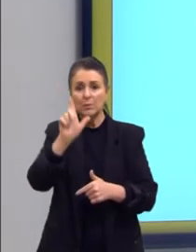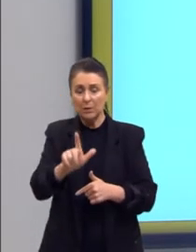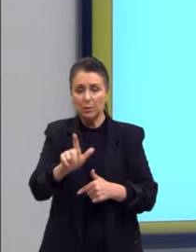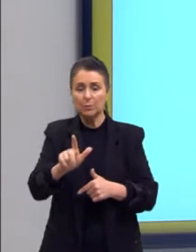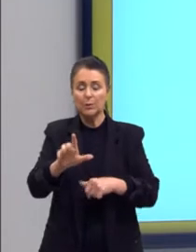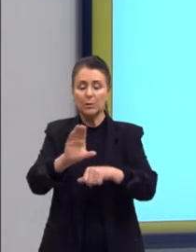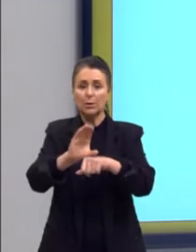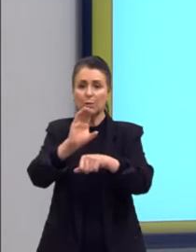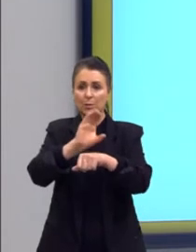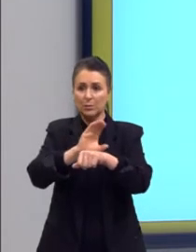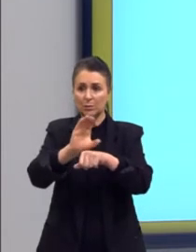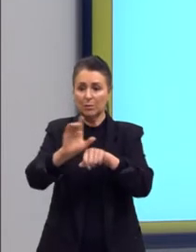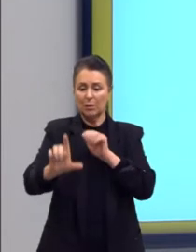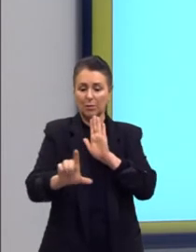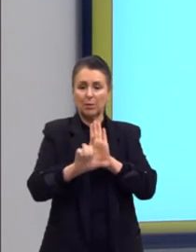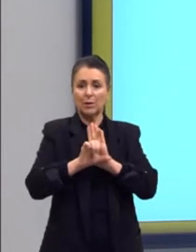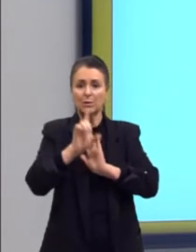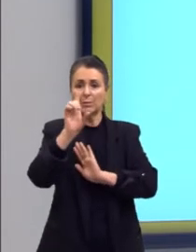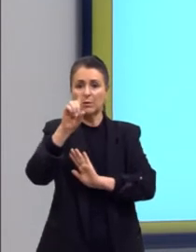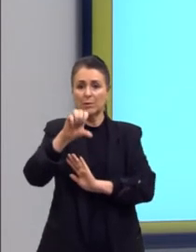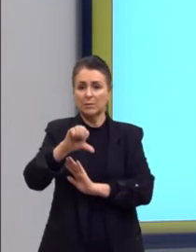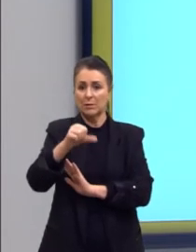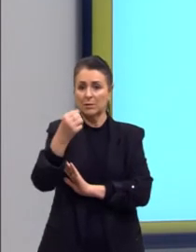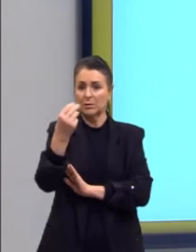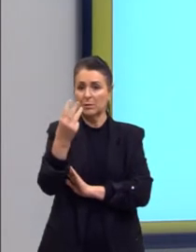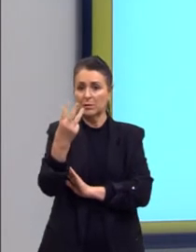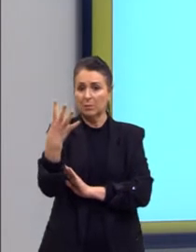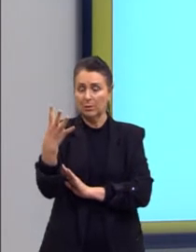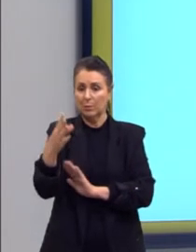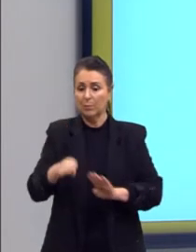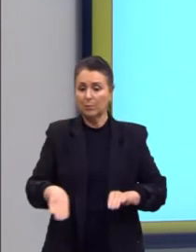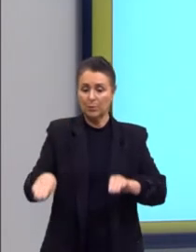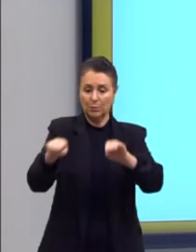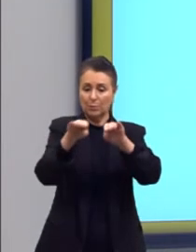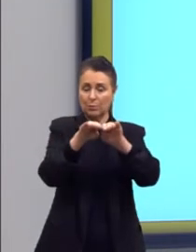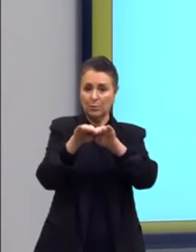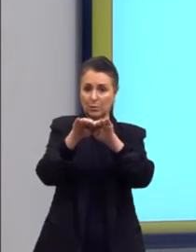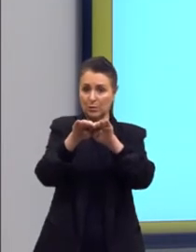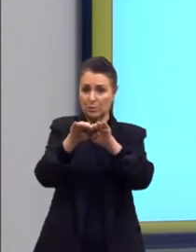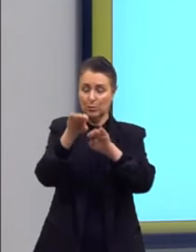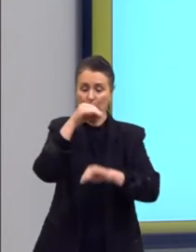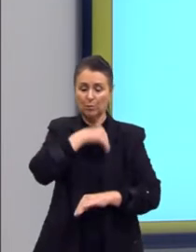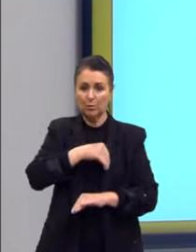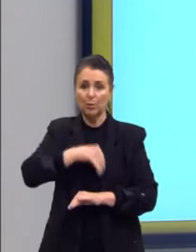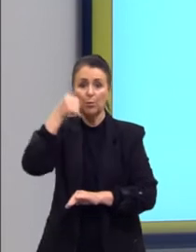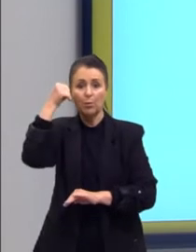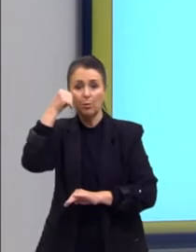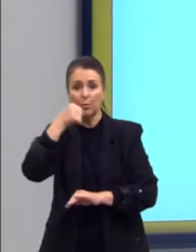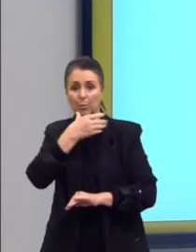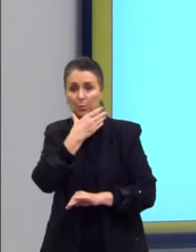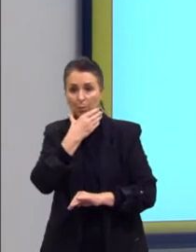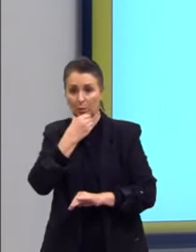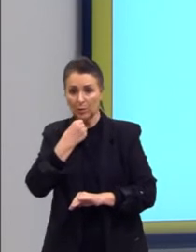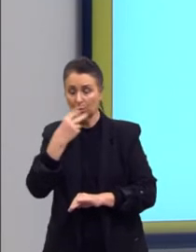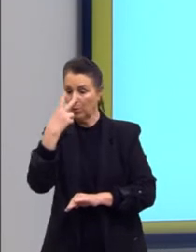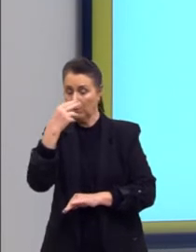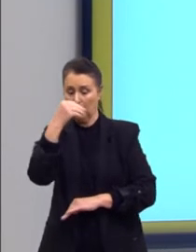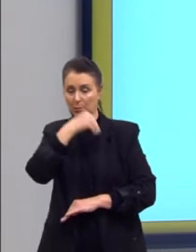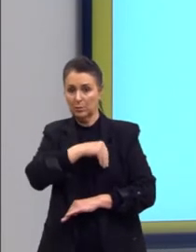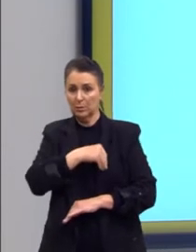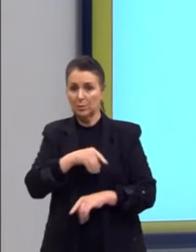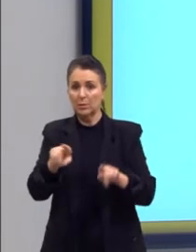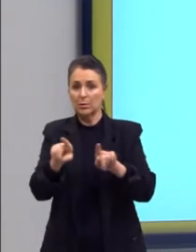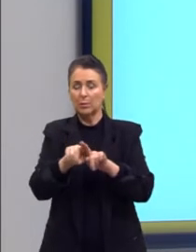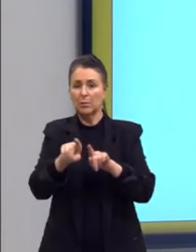Constituição de 34, como a equidade salarial, por lei, homens e mulheres deveriam receber o mesmo salário, um